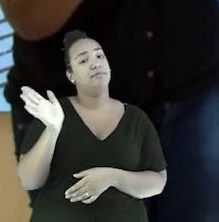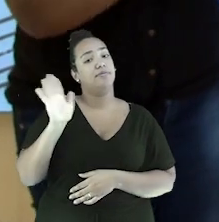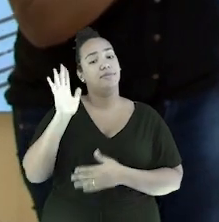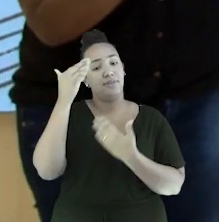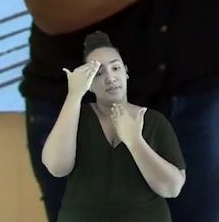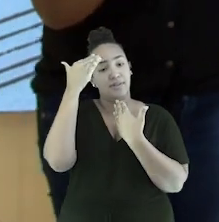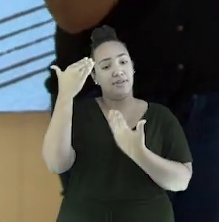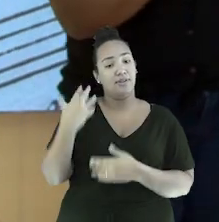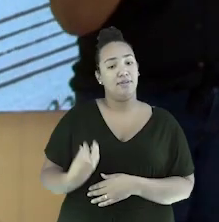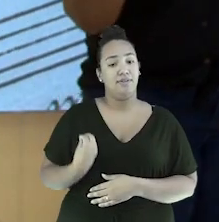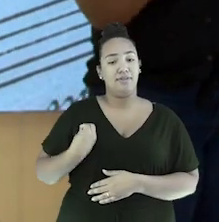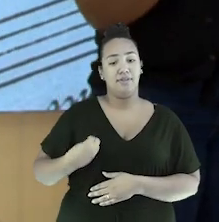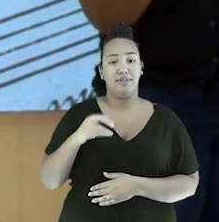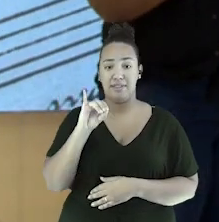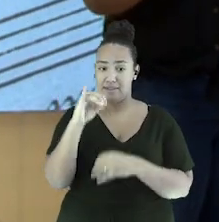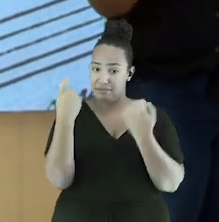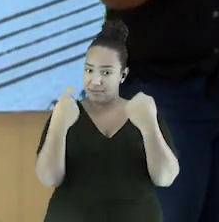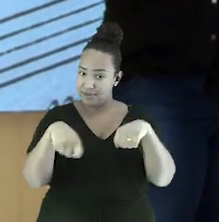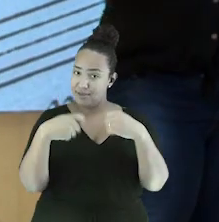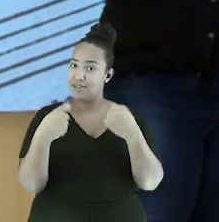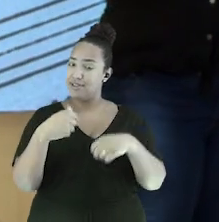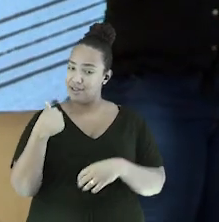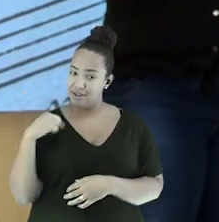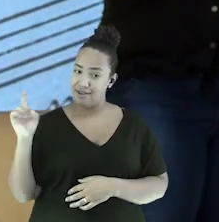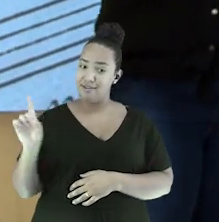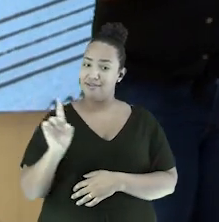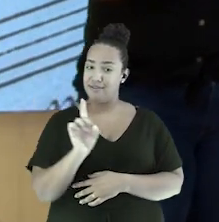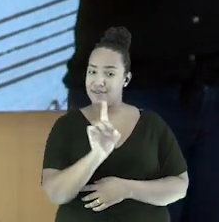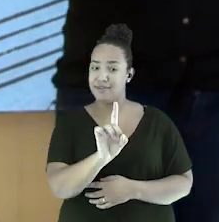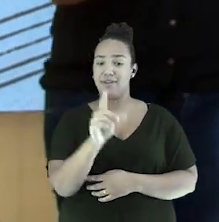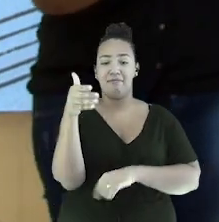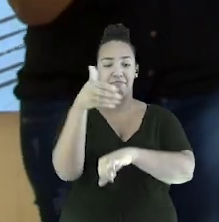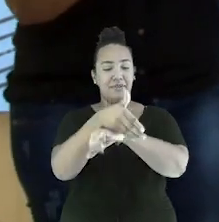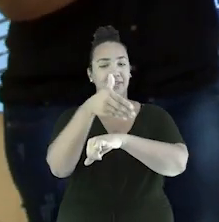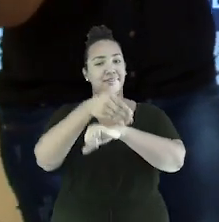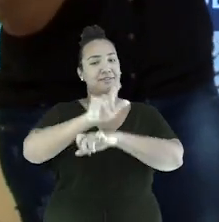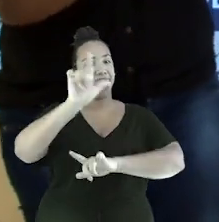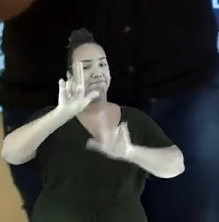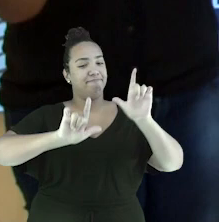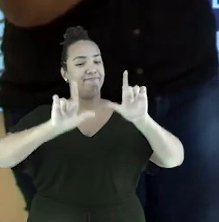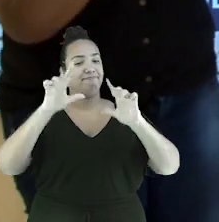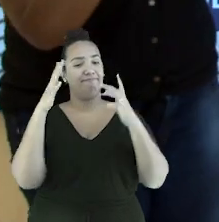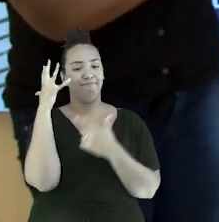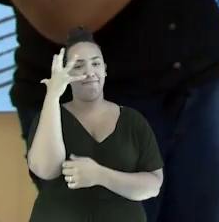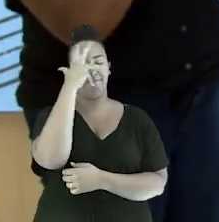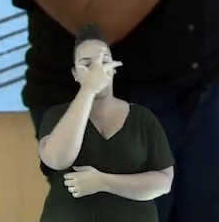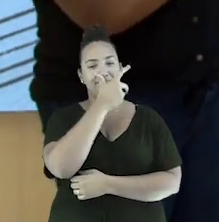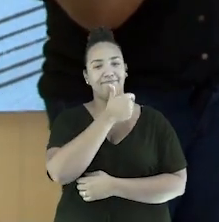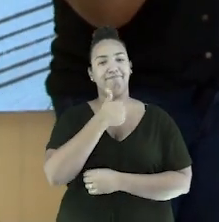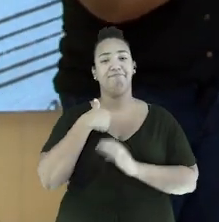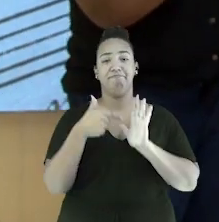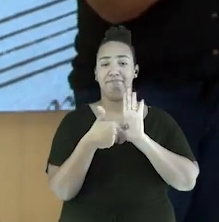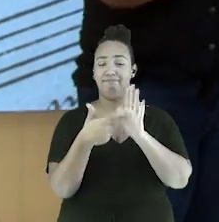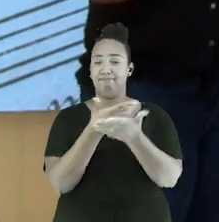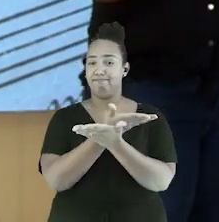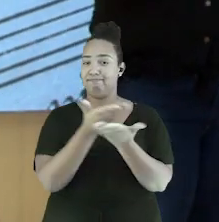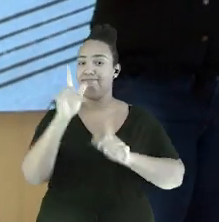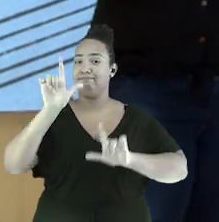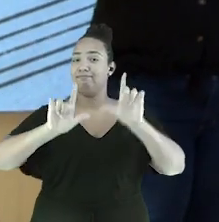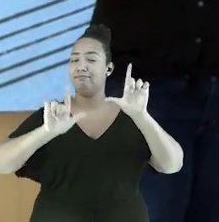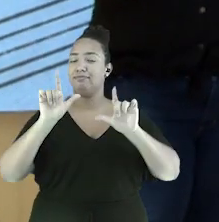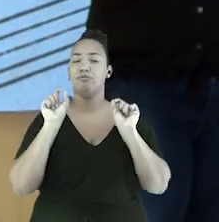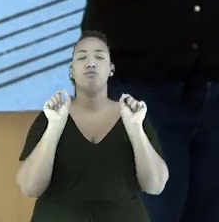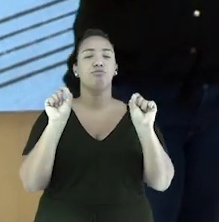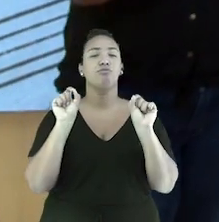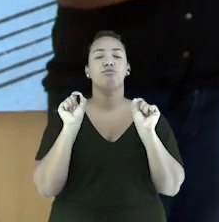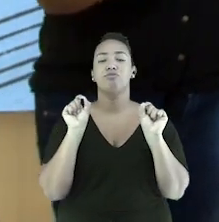agradecendo. Por ter vindo sempre que tu precisar. Eu venho correndo e soltando. Para manter participado esse programa. Eu vou mostrar para vocês o